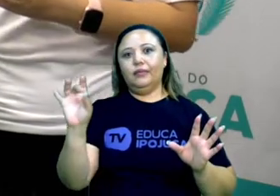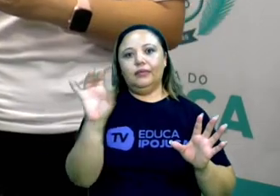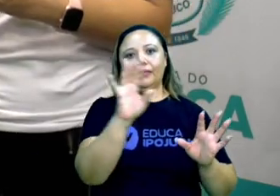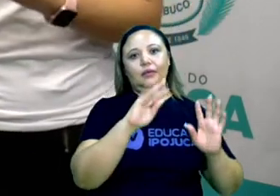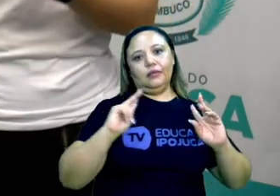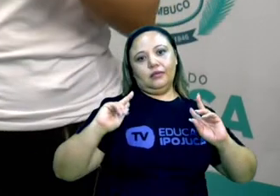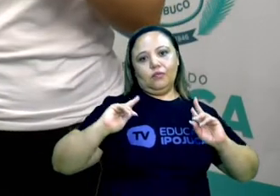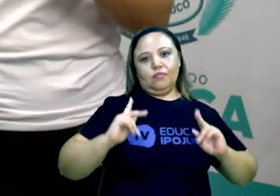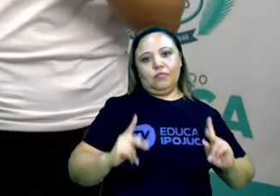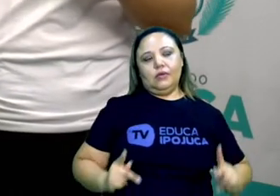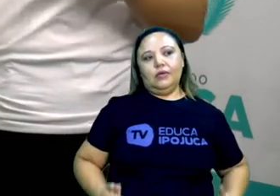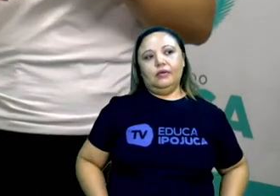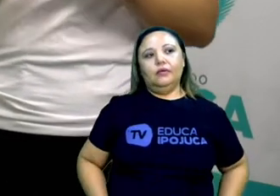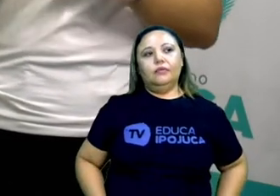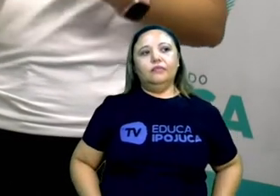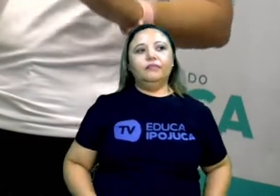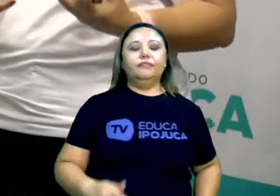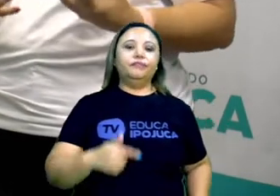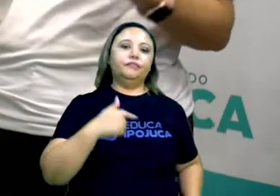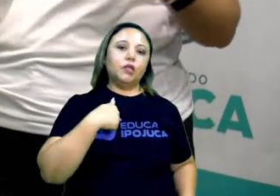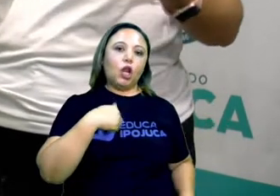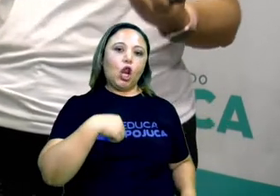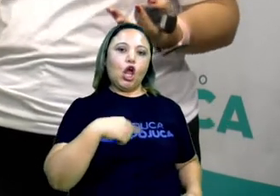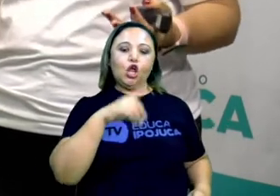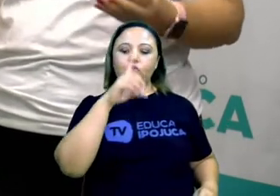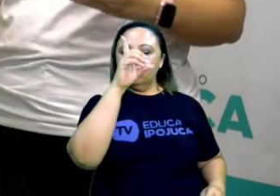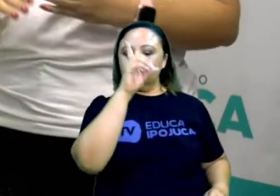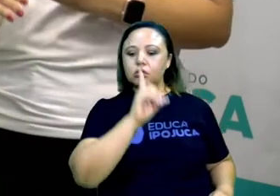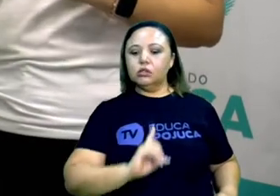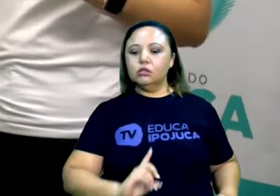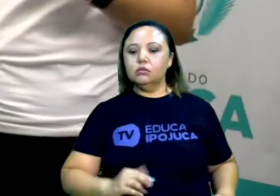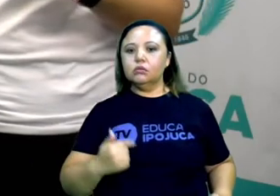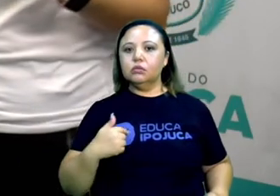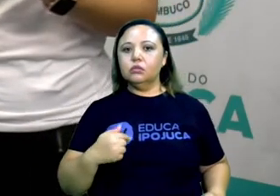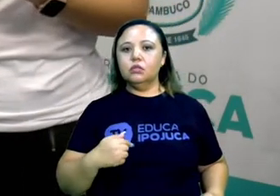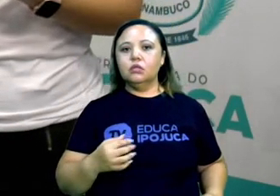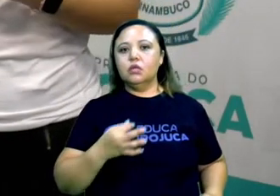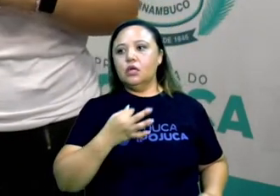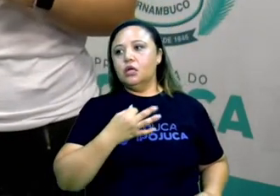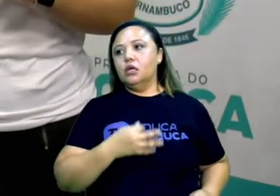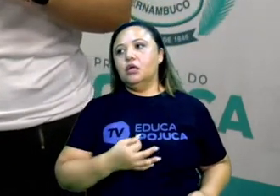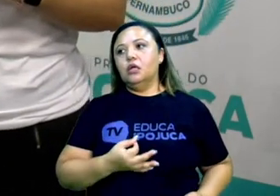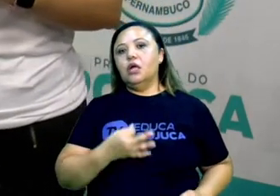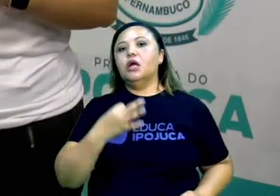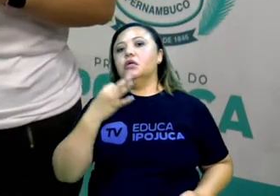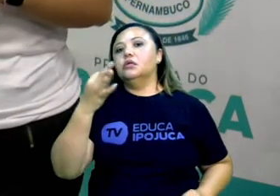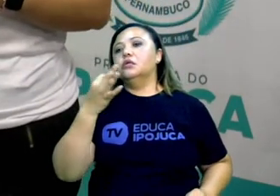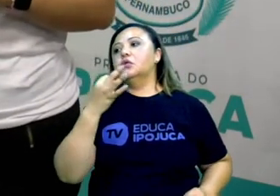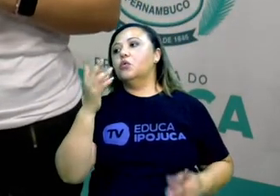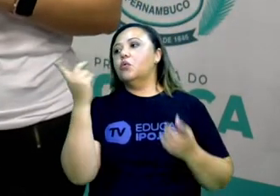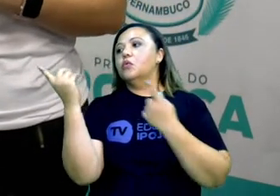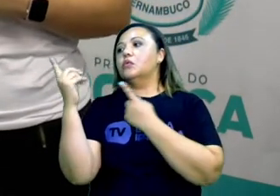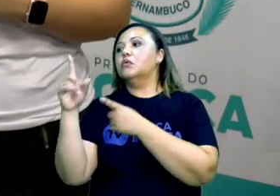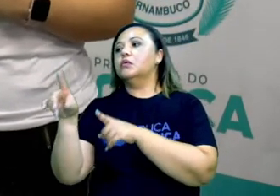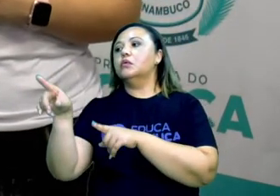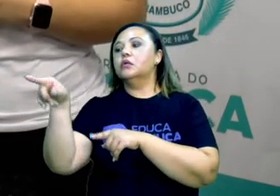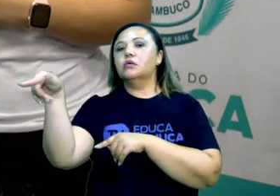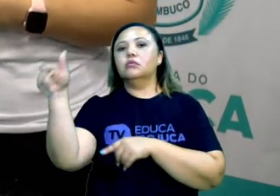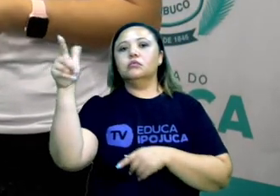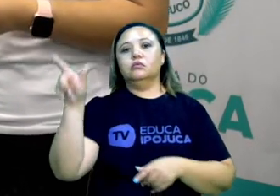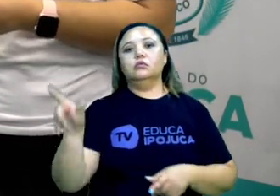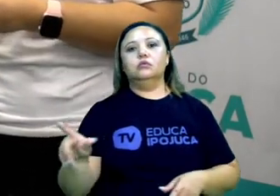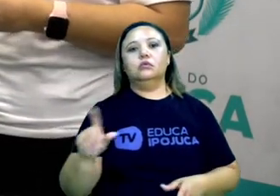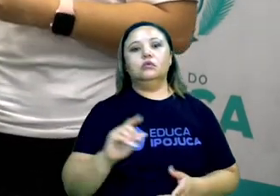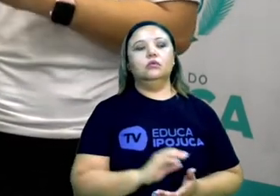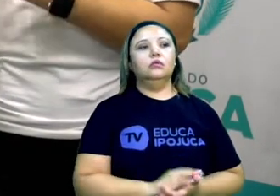Então, eu não posso, no meu direito de falar, expressar algo que possa ir de encontro ao direito do outro.